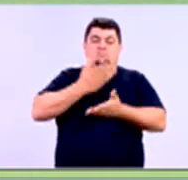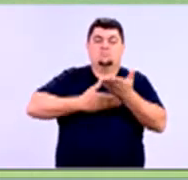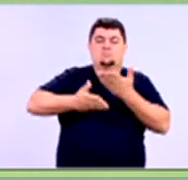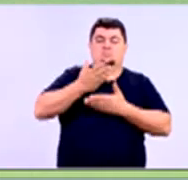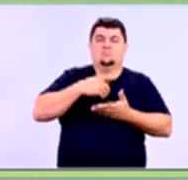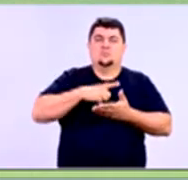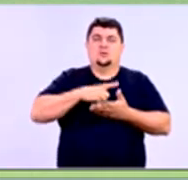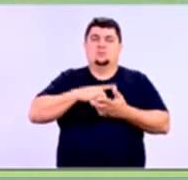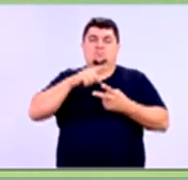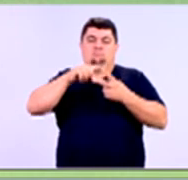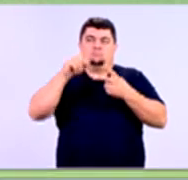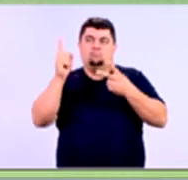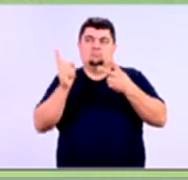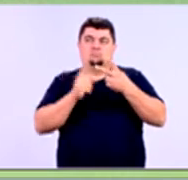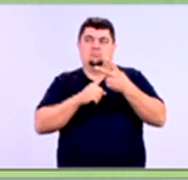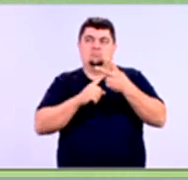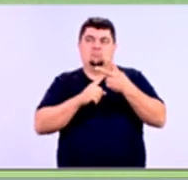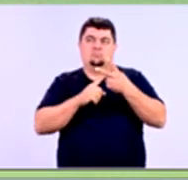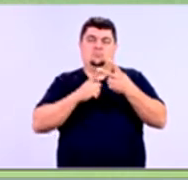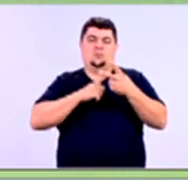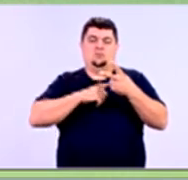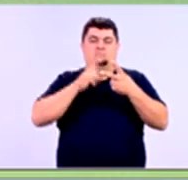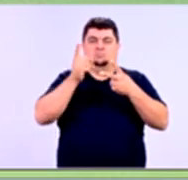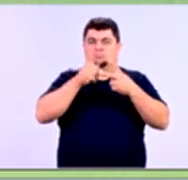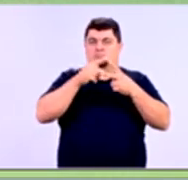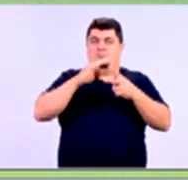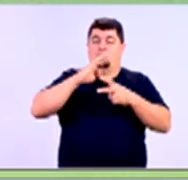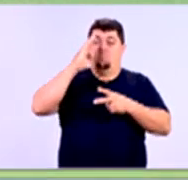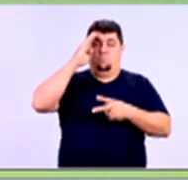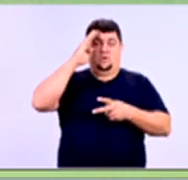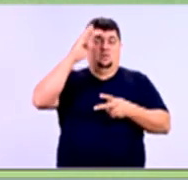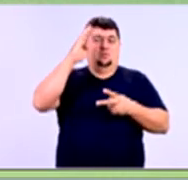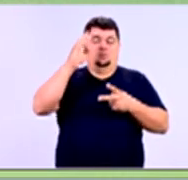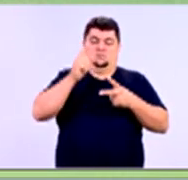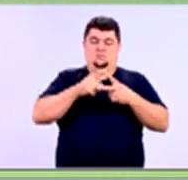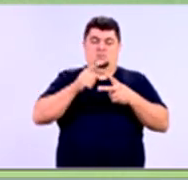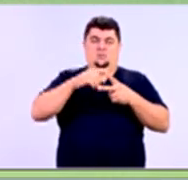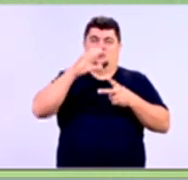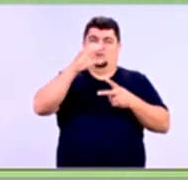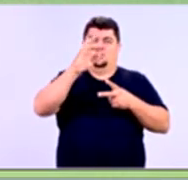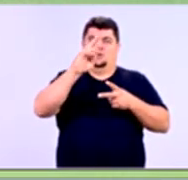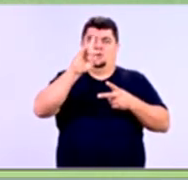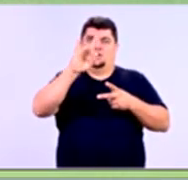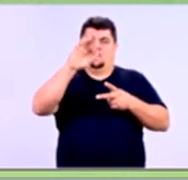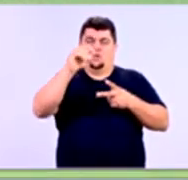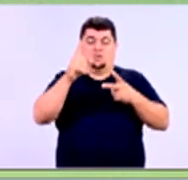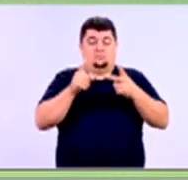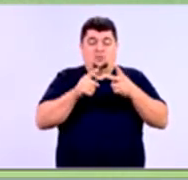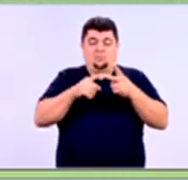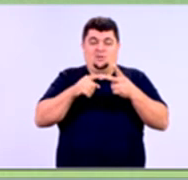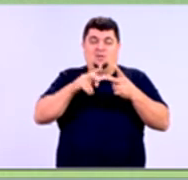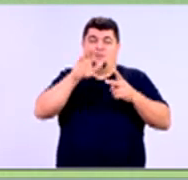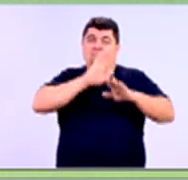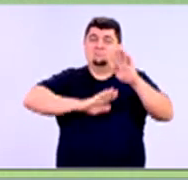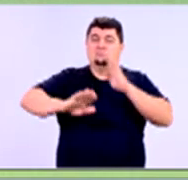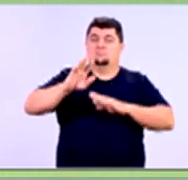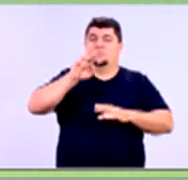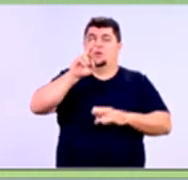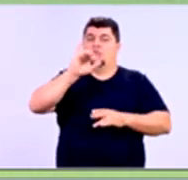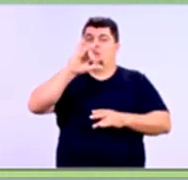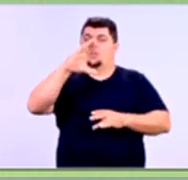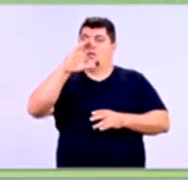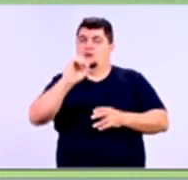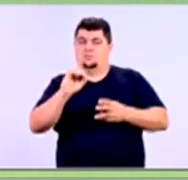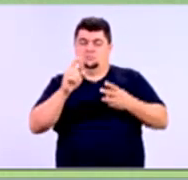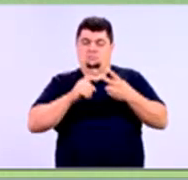duas variáveis. Gente, aqui nós trabalhamos principalmente a relação entre o crédito e o risco. Vamos falar sobre